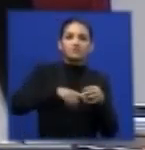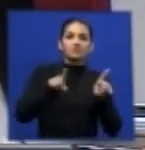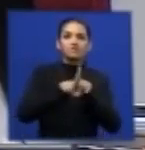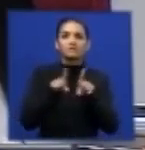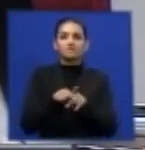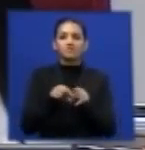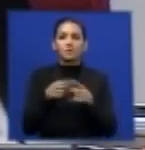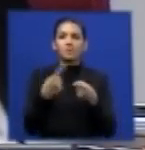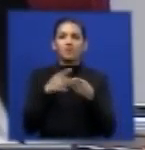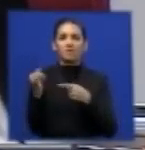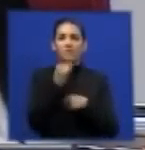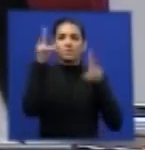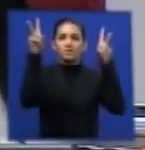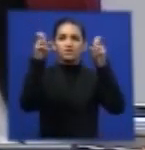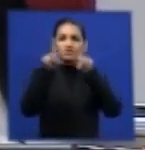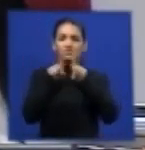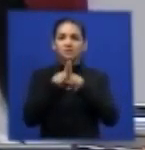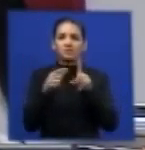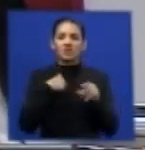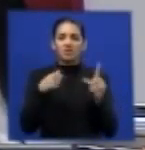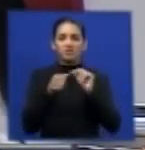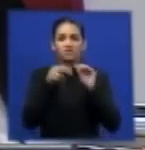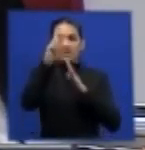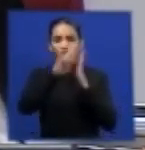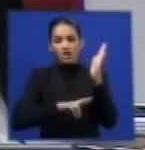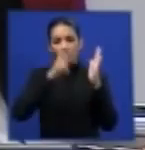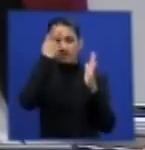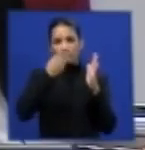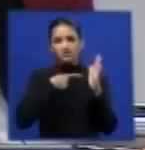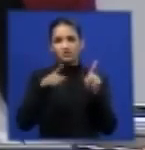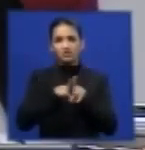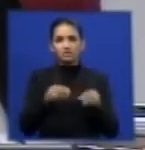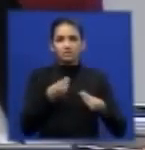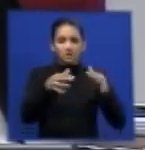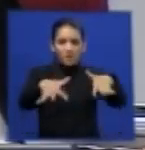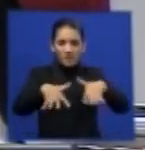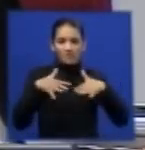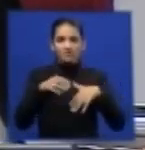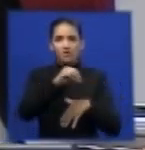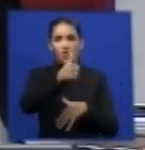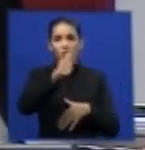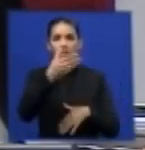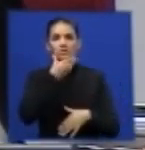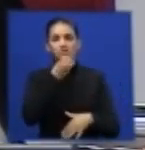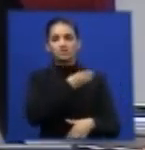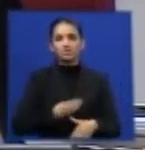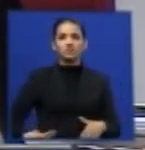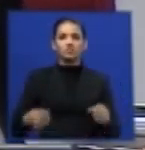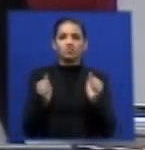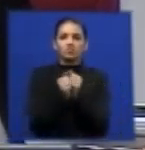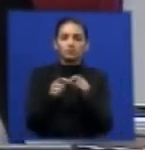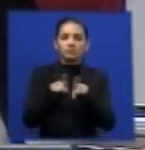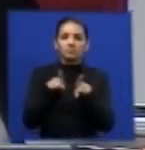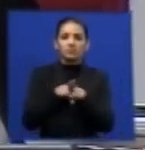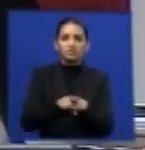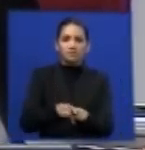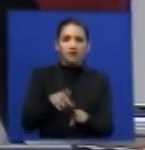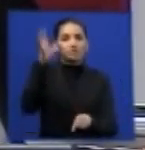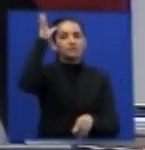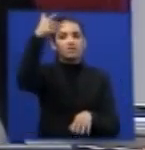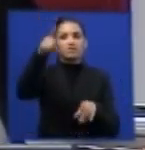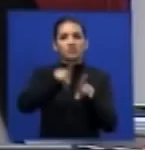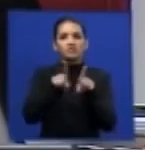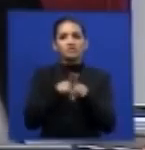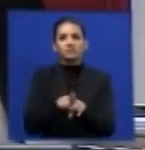tema para elaborar o meu relatório de voto e levar ao plenário para que nós onze ministros juntos decidamos de forma definitiva